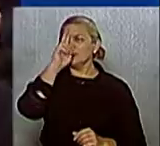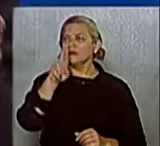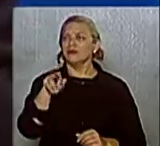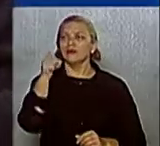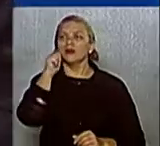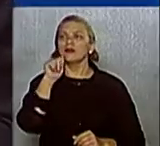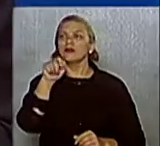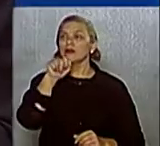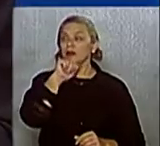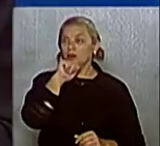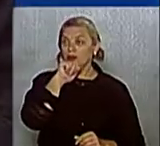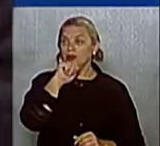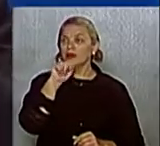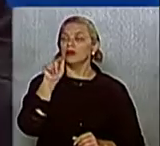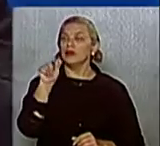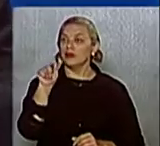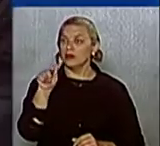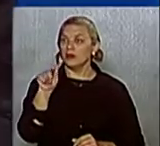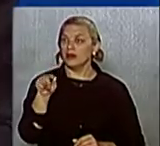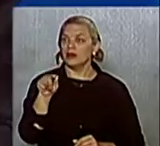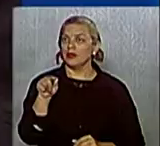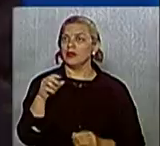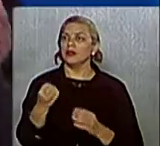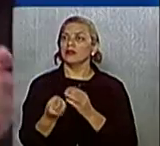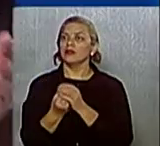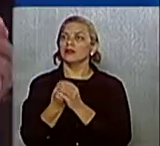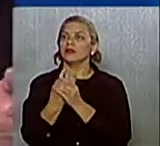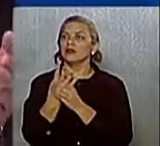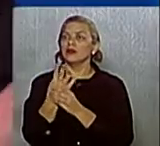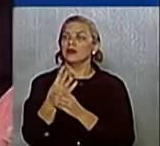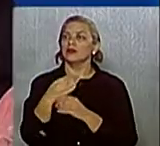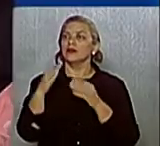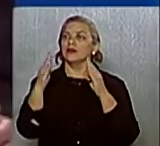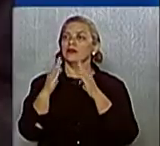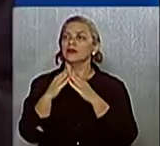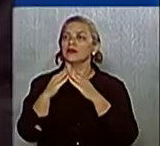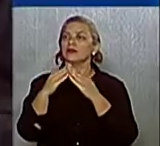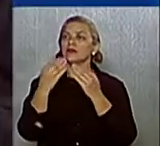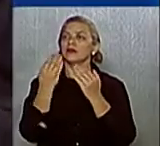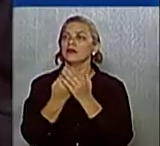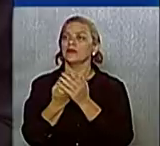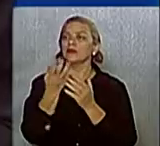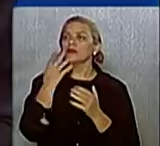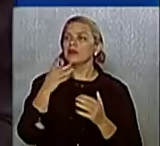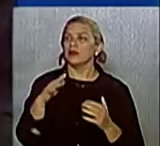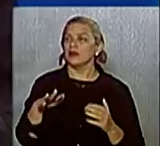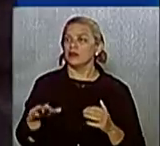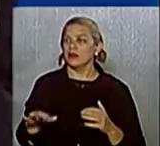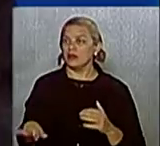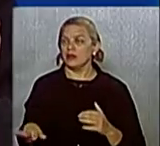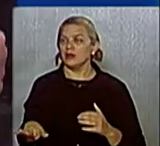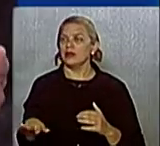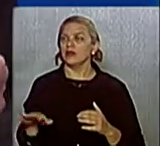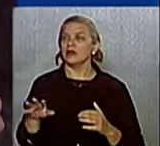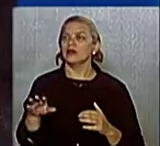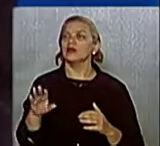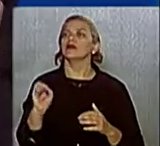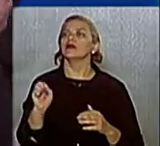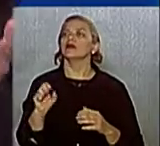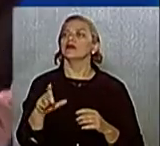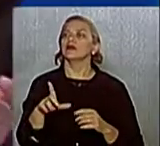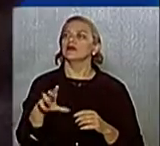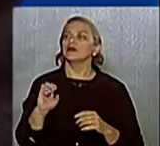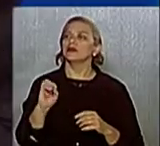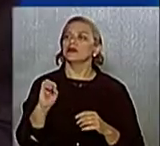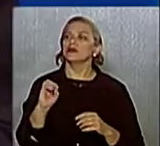que nós criamos, Tânia, em Guará Tiguetá, vamos entregar agora a creche das comerciárias, atrás do Senac, para que a mãe comerciária possa